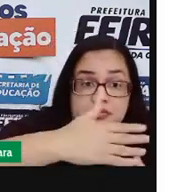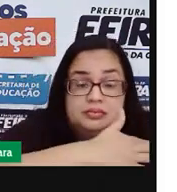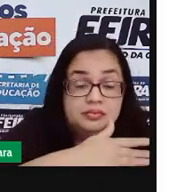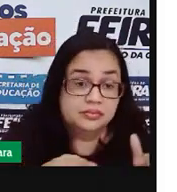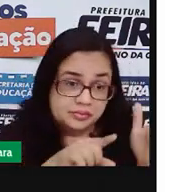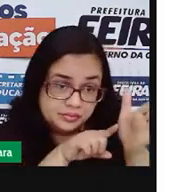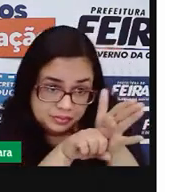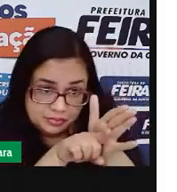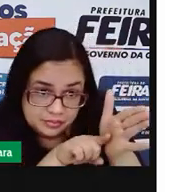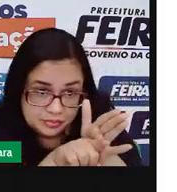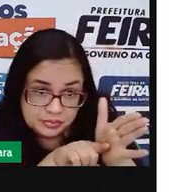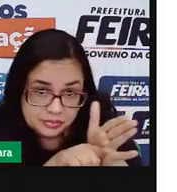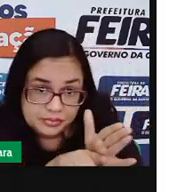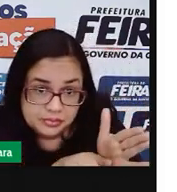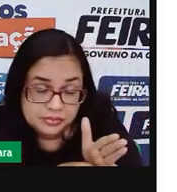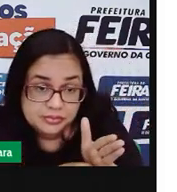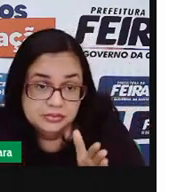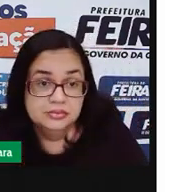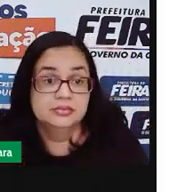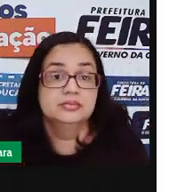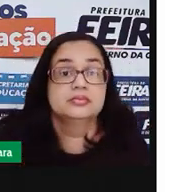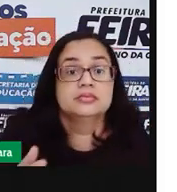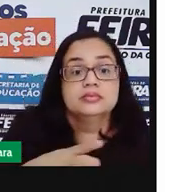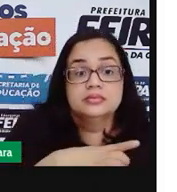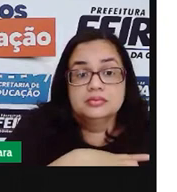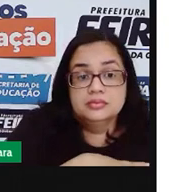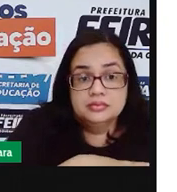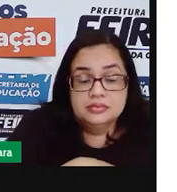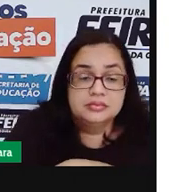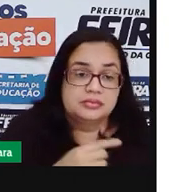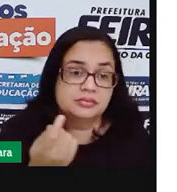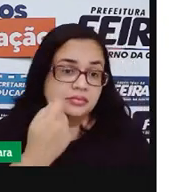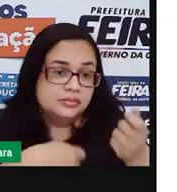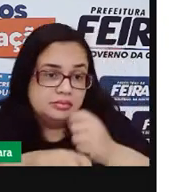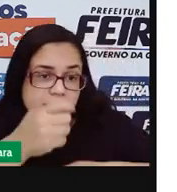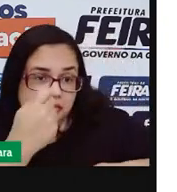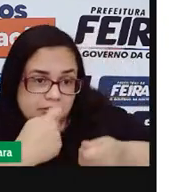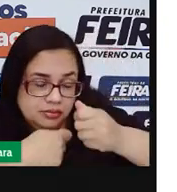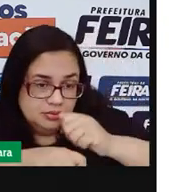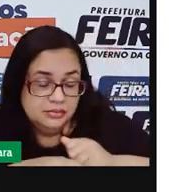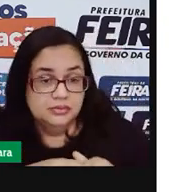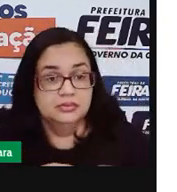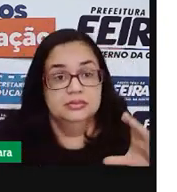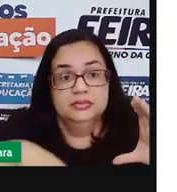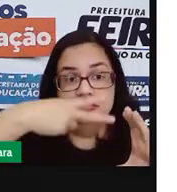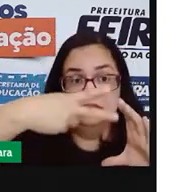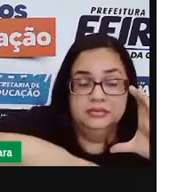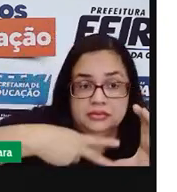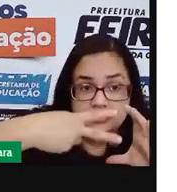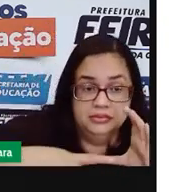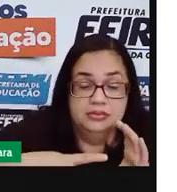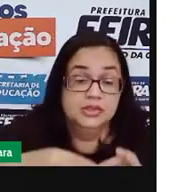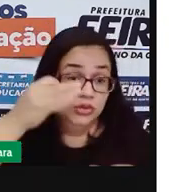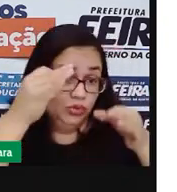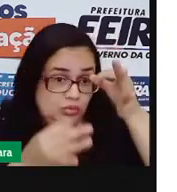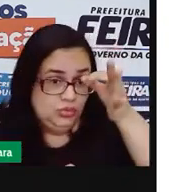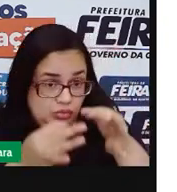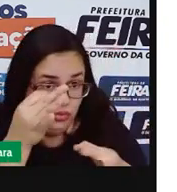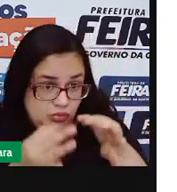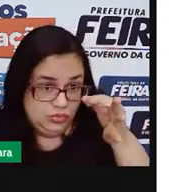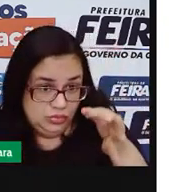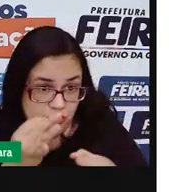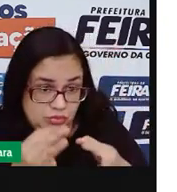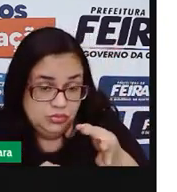fiscalizar, assessorar, administrar a Câmara e de julgar de